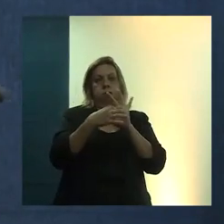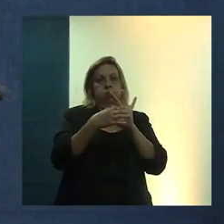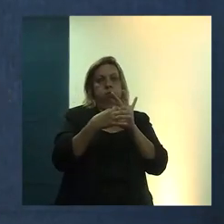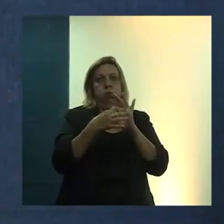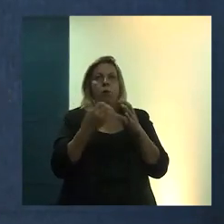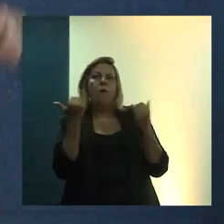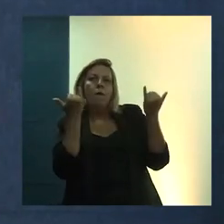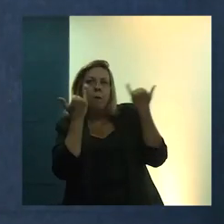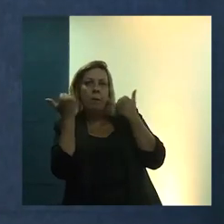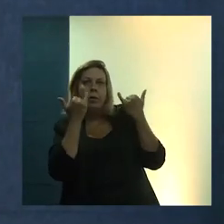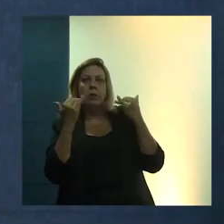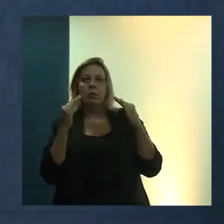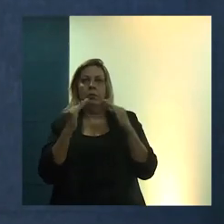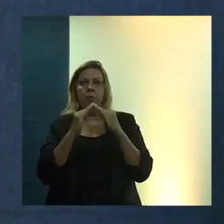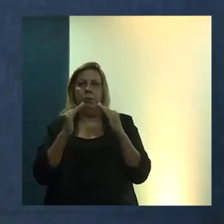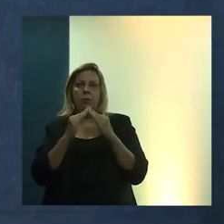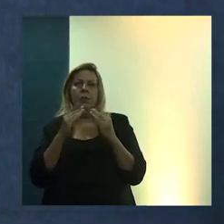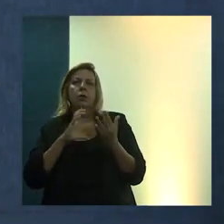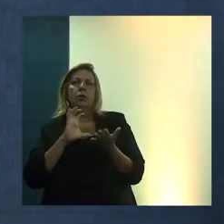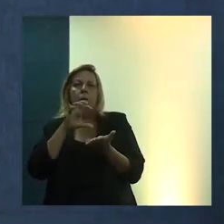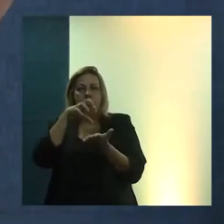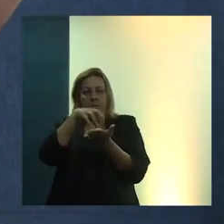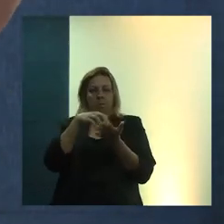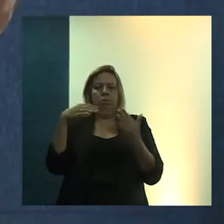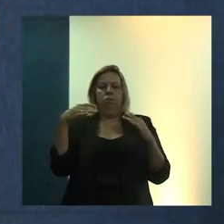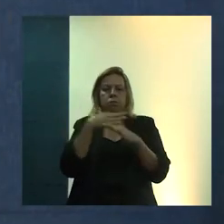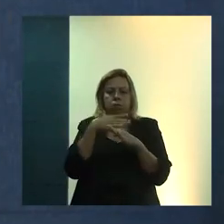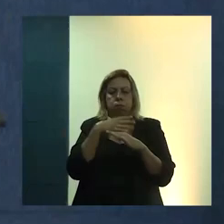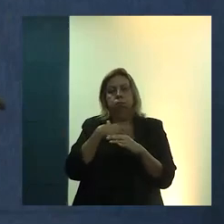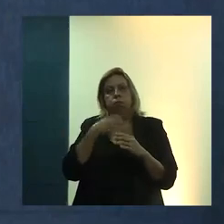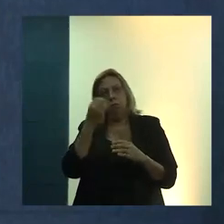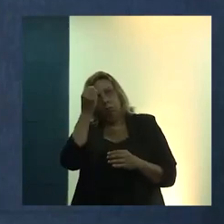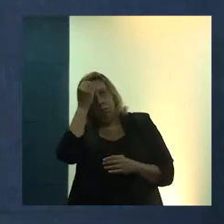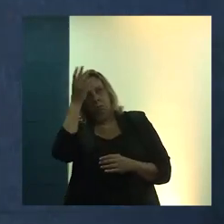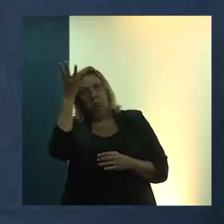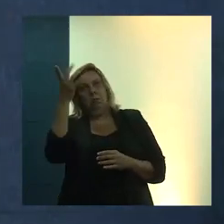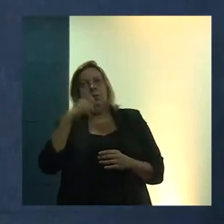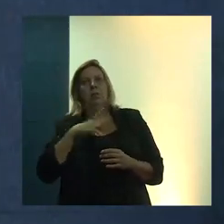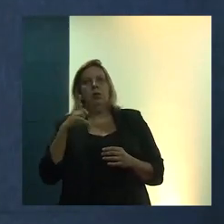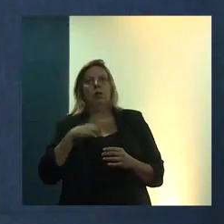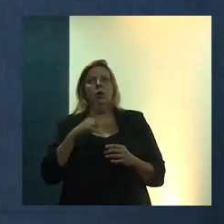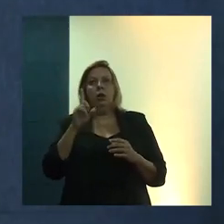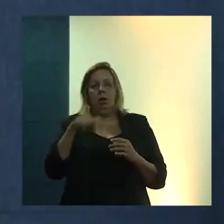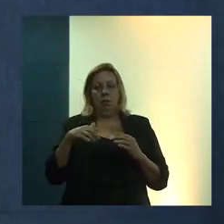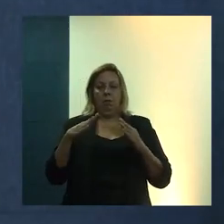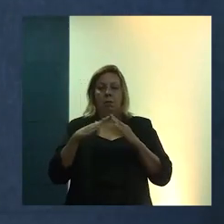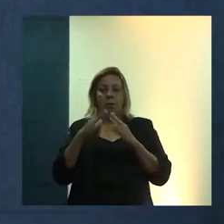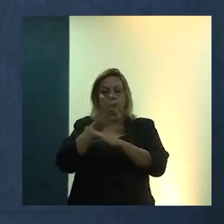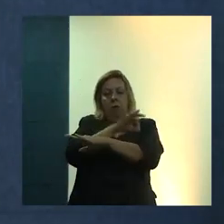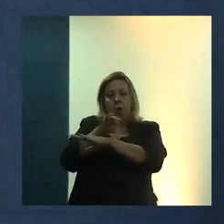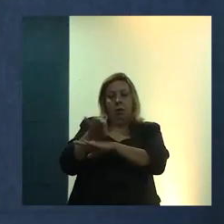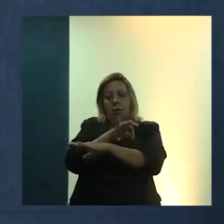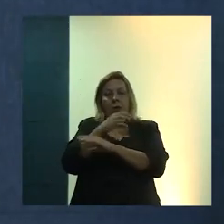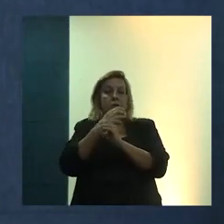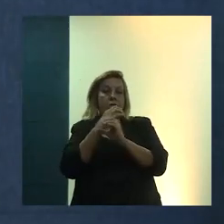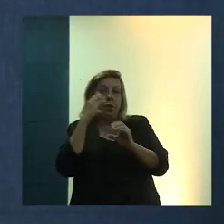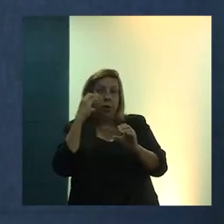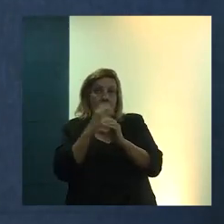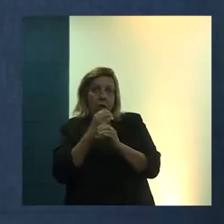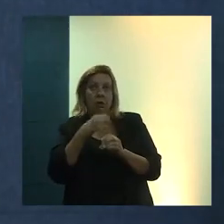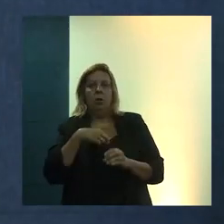habitação, o Observatório das Metrópoles, a criação, depois dessa residência de arquitetura, urbanismo e engenharia, e as suas